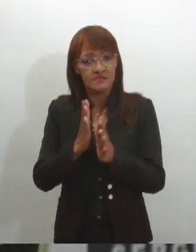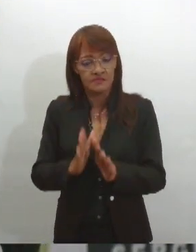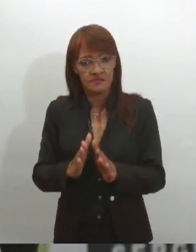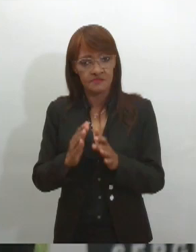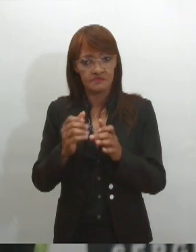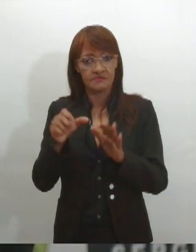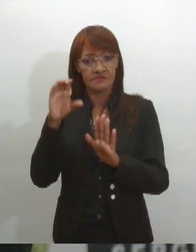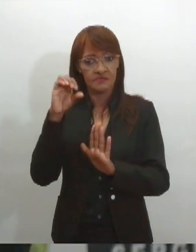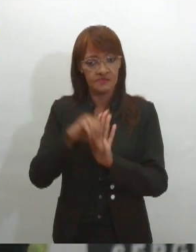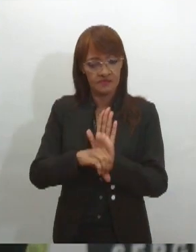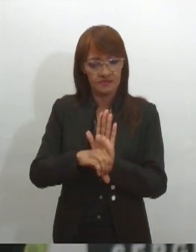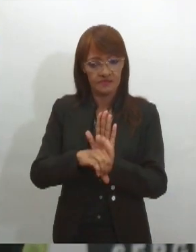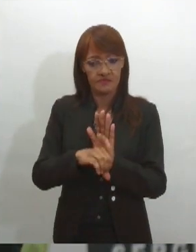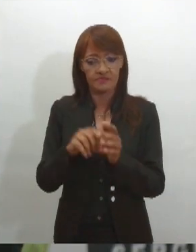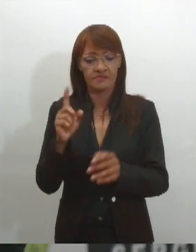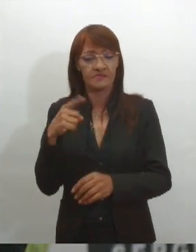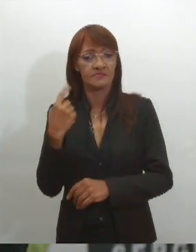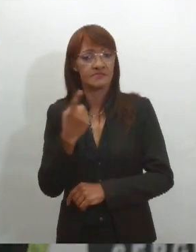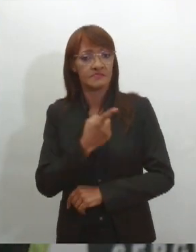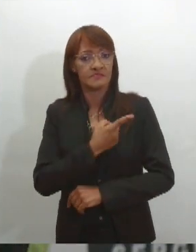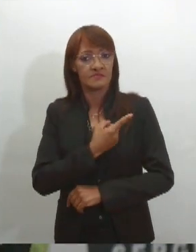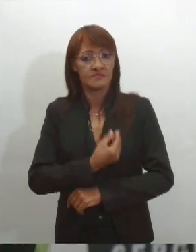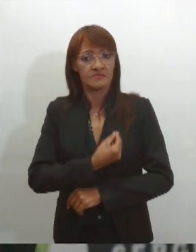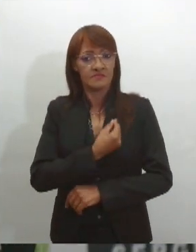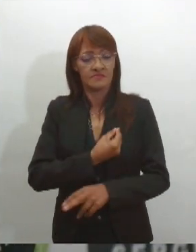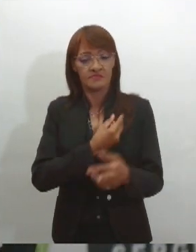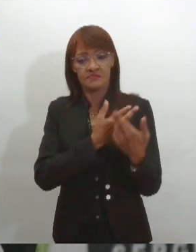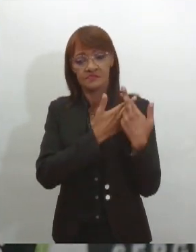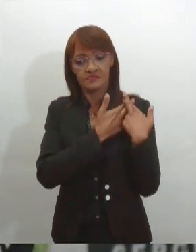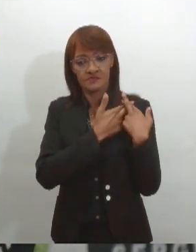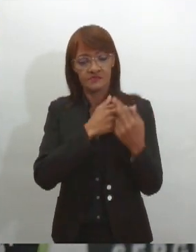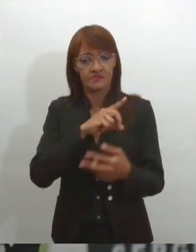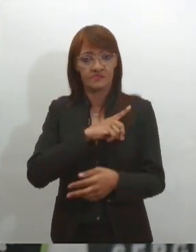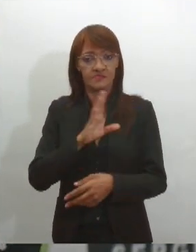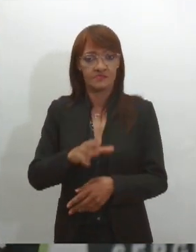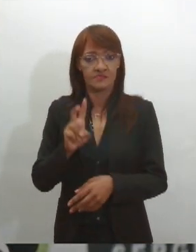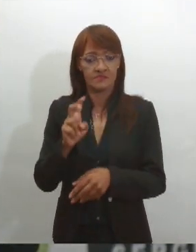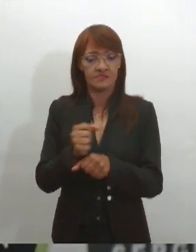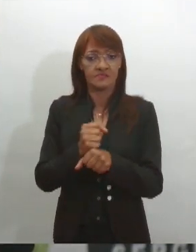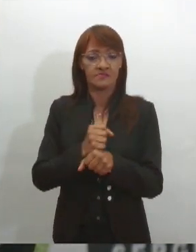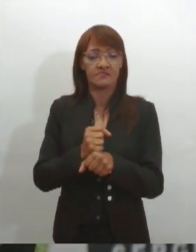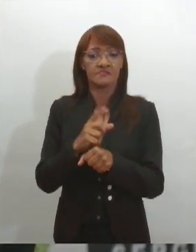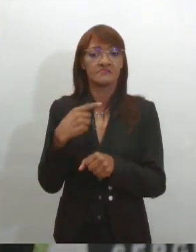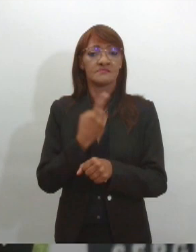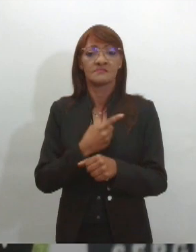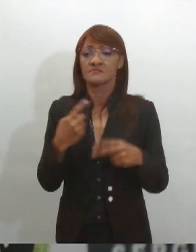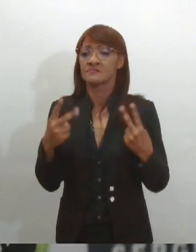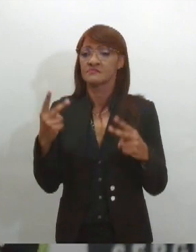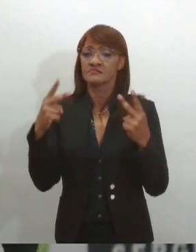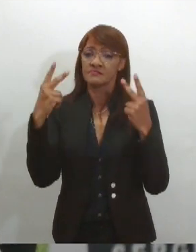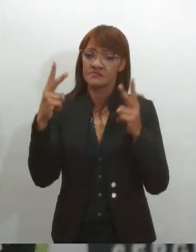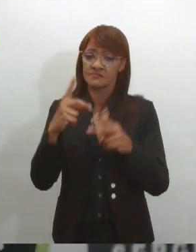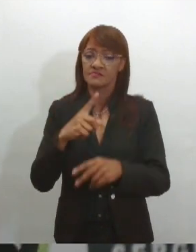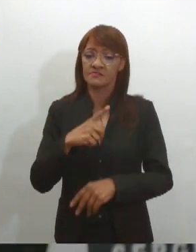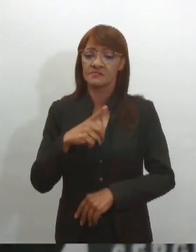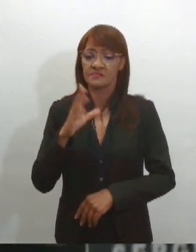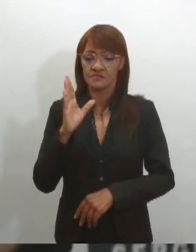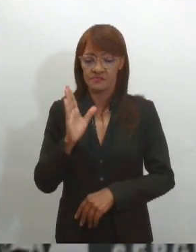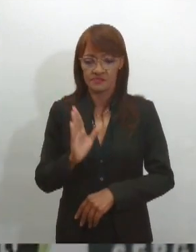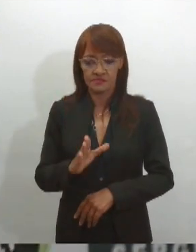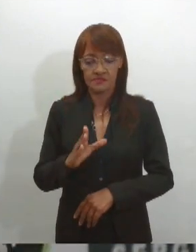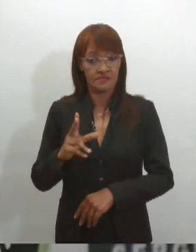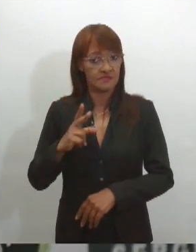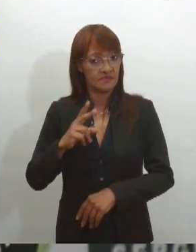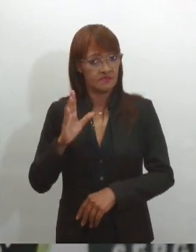Para nós que estamos aqui à frente da delegacia a cinco anos, é uma vitória importantíssima, tanto do ponto de vista pessoal e satisfação com a